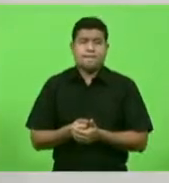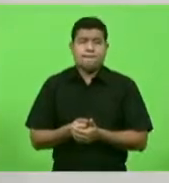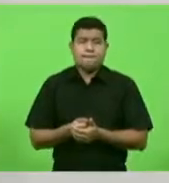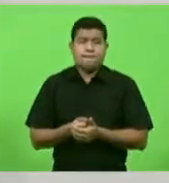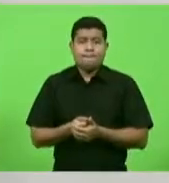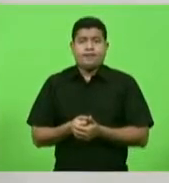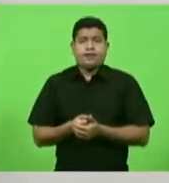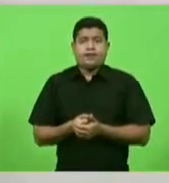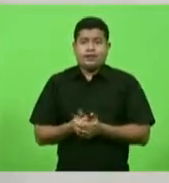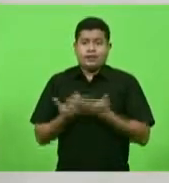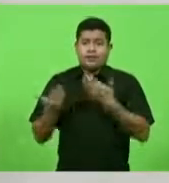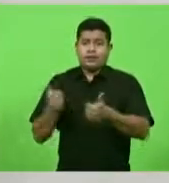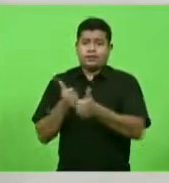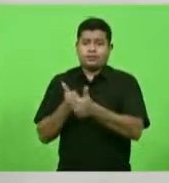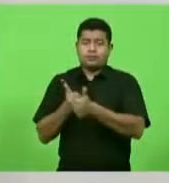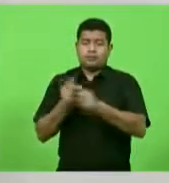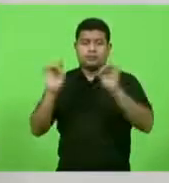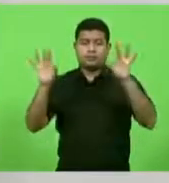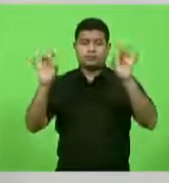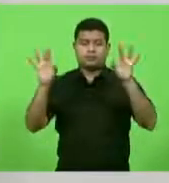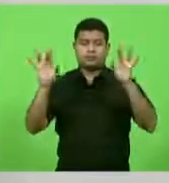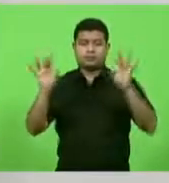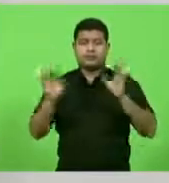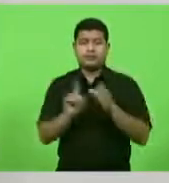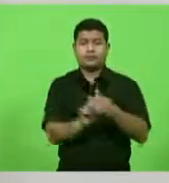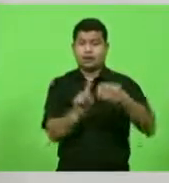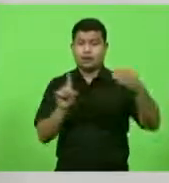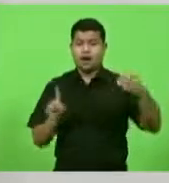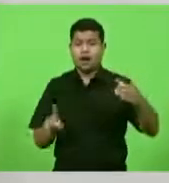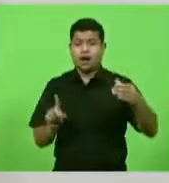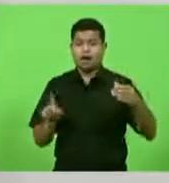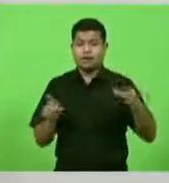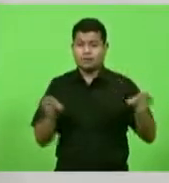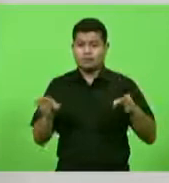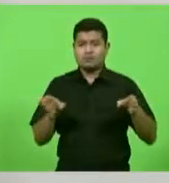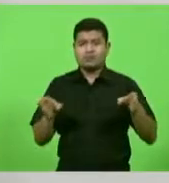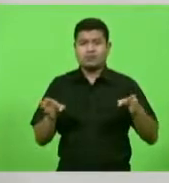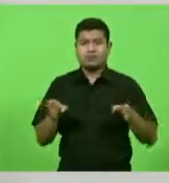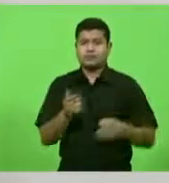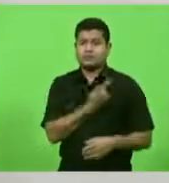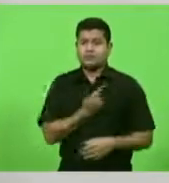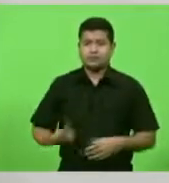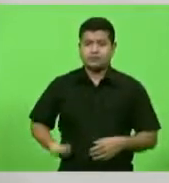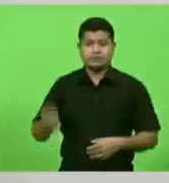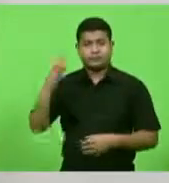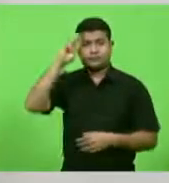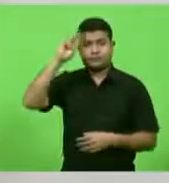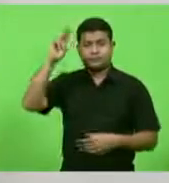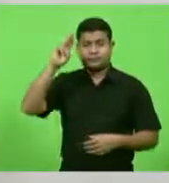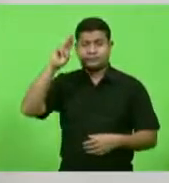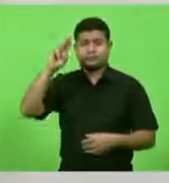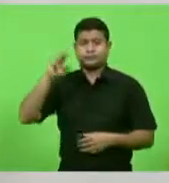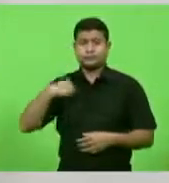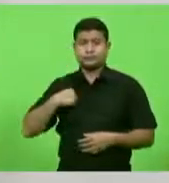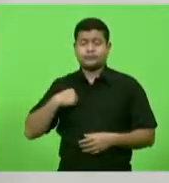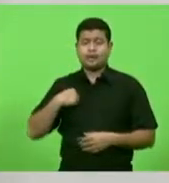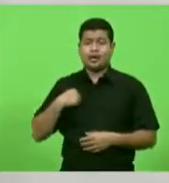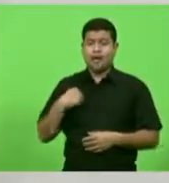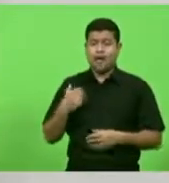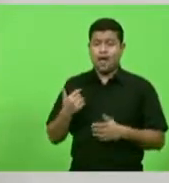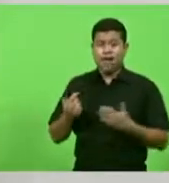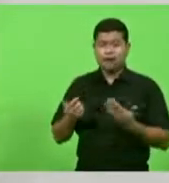pelo Tribunal Especial, pelo afastamento temporário do governador Moisés, acho justo e digno,